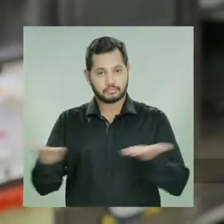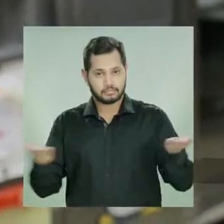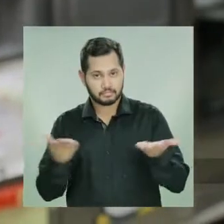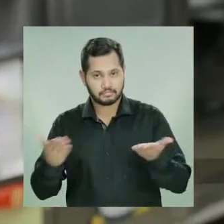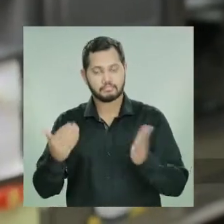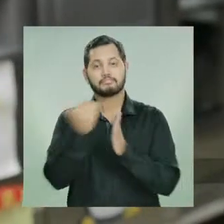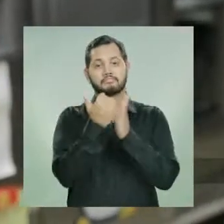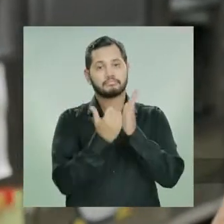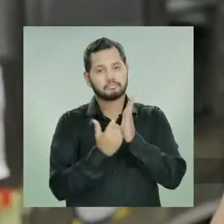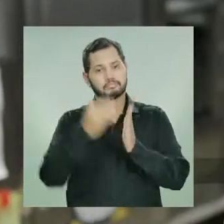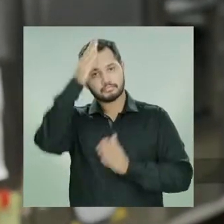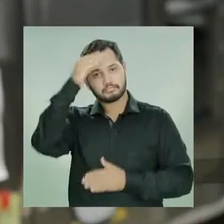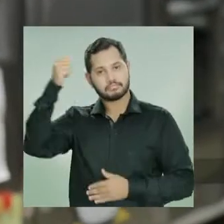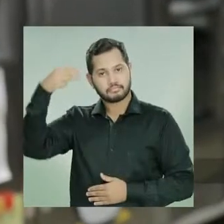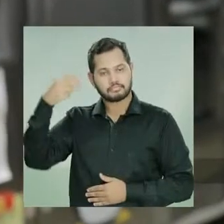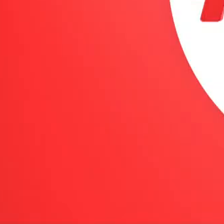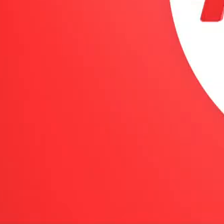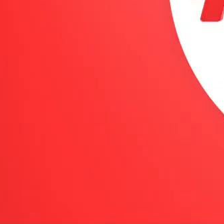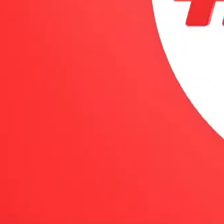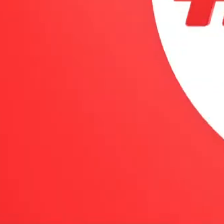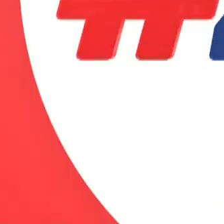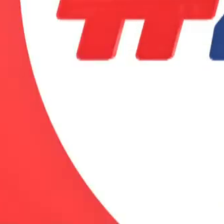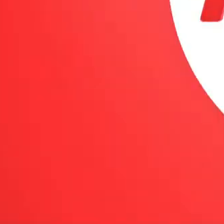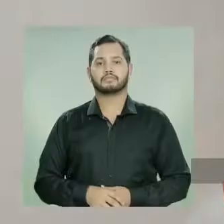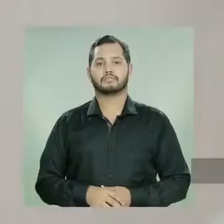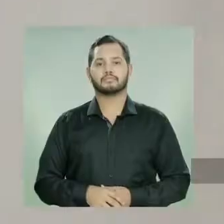Começa agora o programa Zé 13.